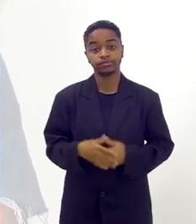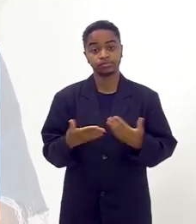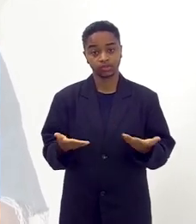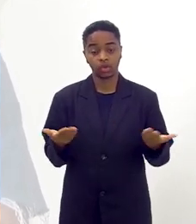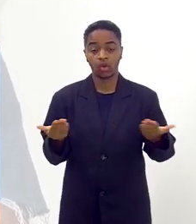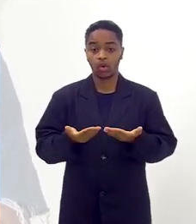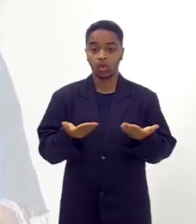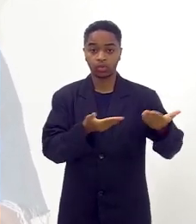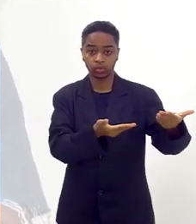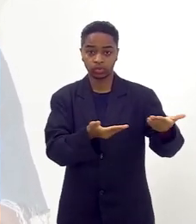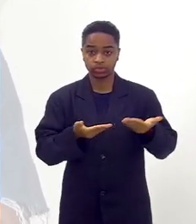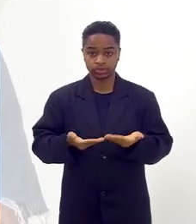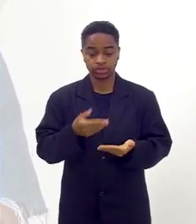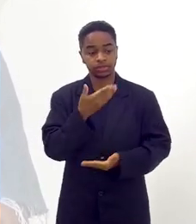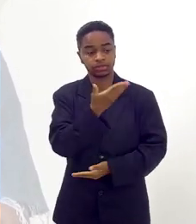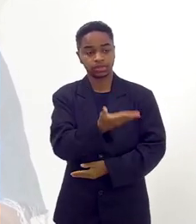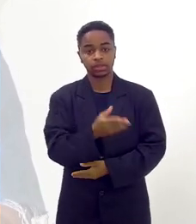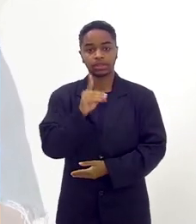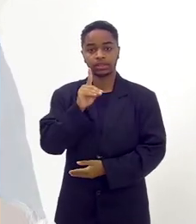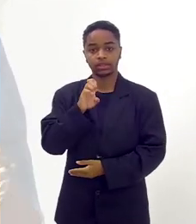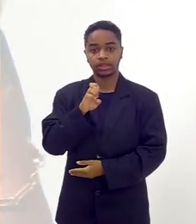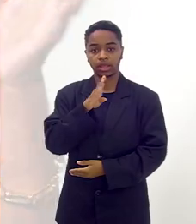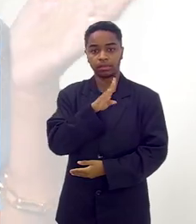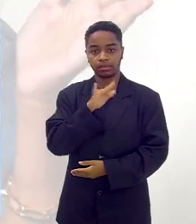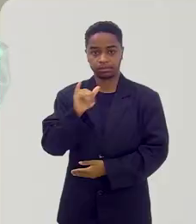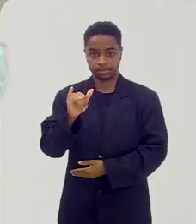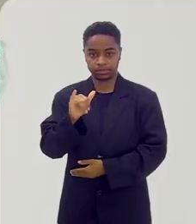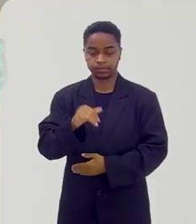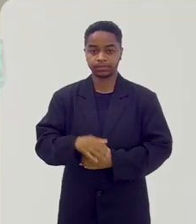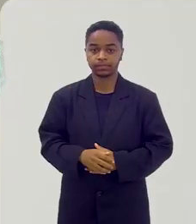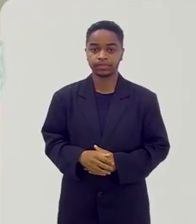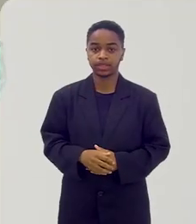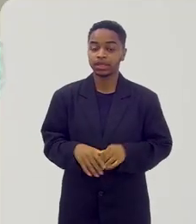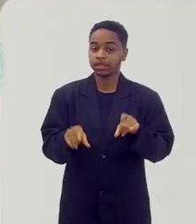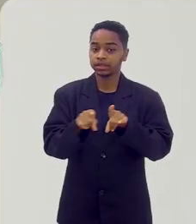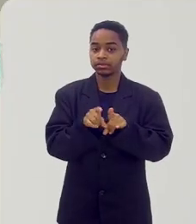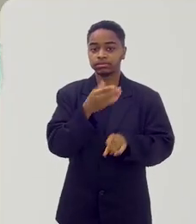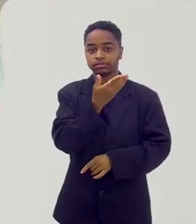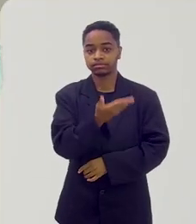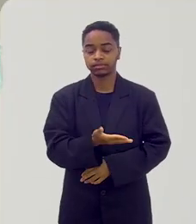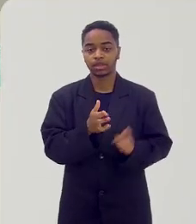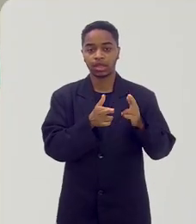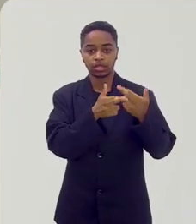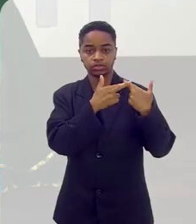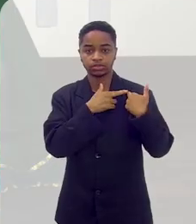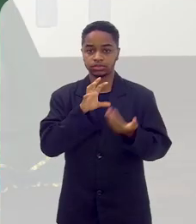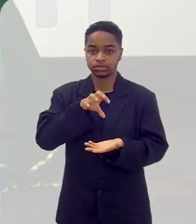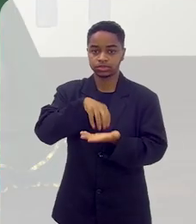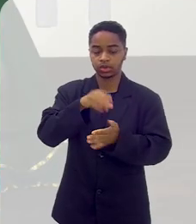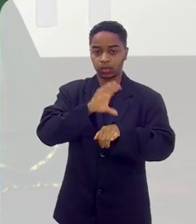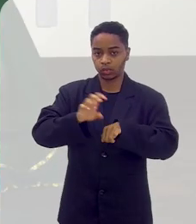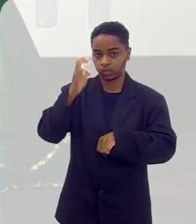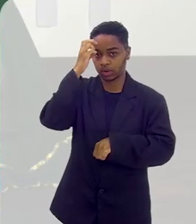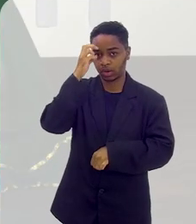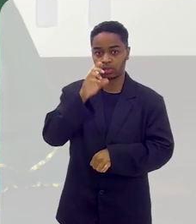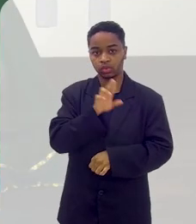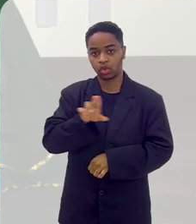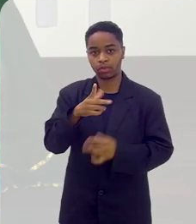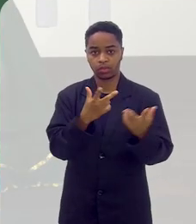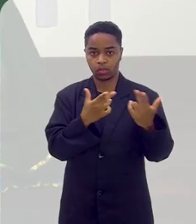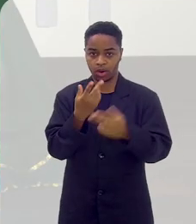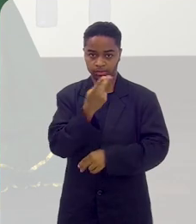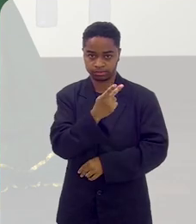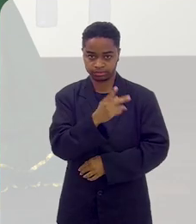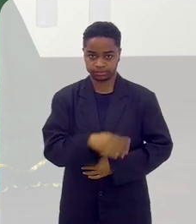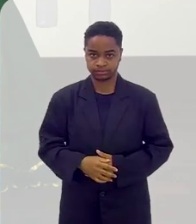eu estou recebendo aqui a nossa querida Deb Maia, responsável pelo Centro Cultural Deb